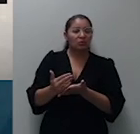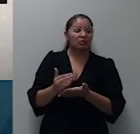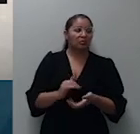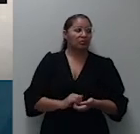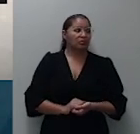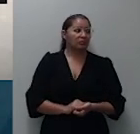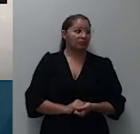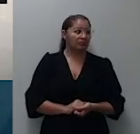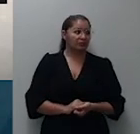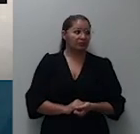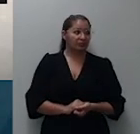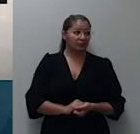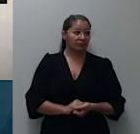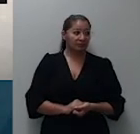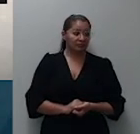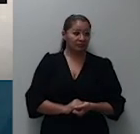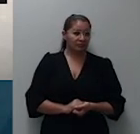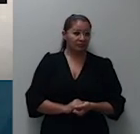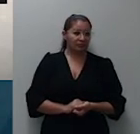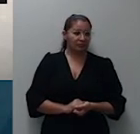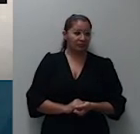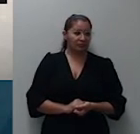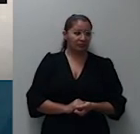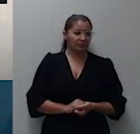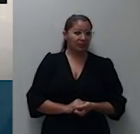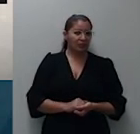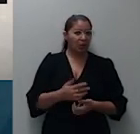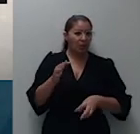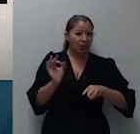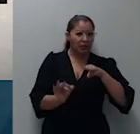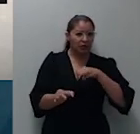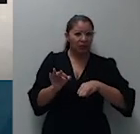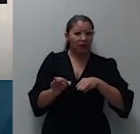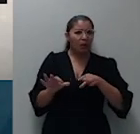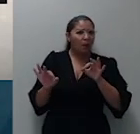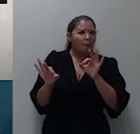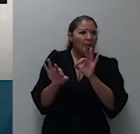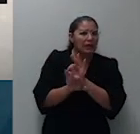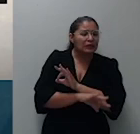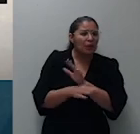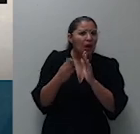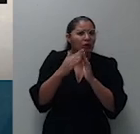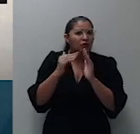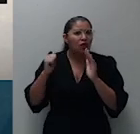feito isso no início da sessão mas acabou que retiraram da ordem aqui